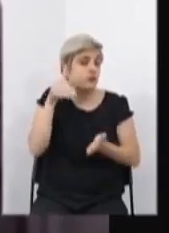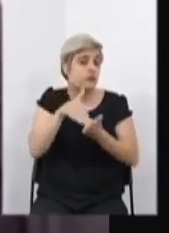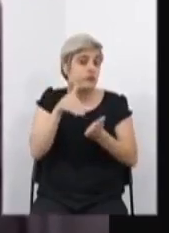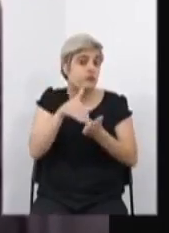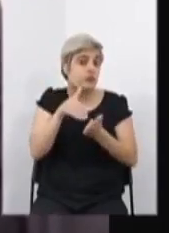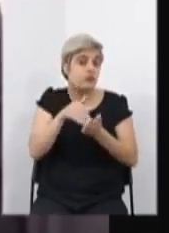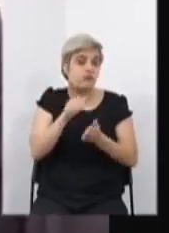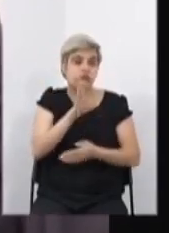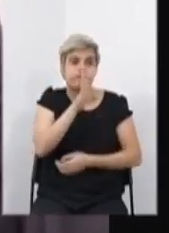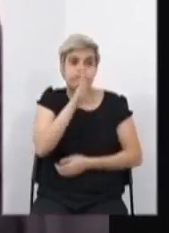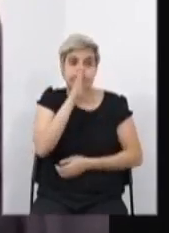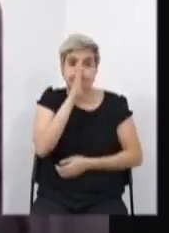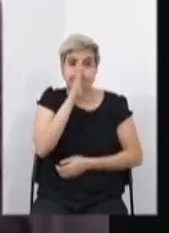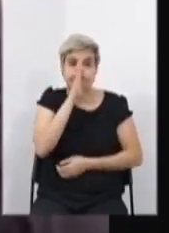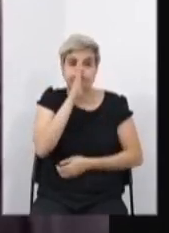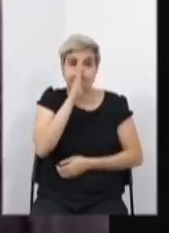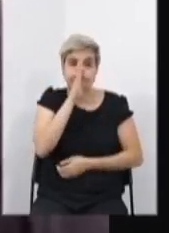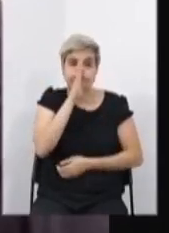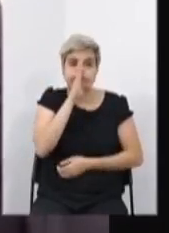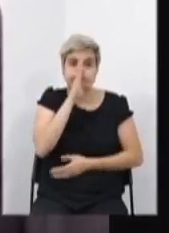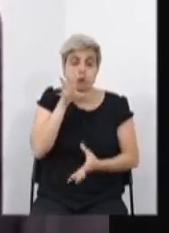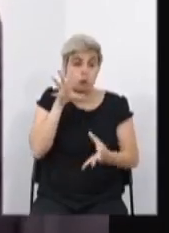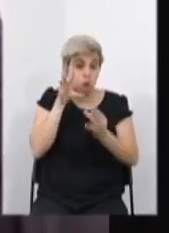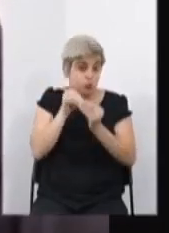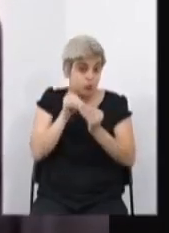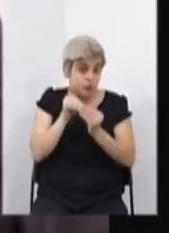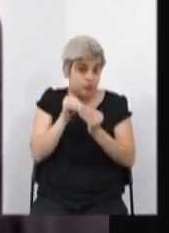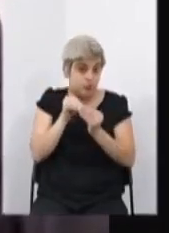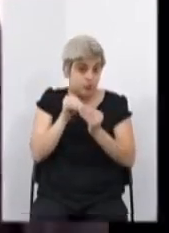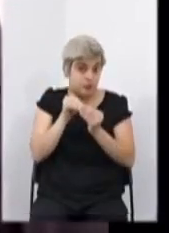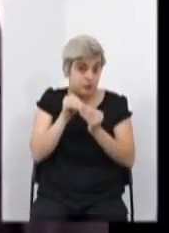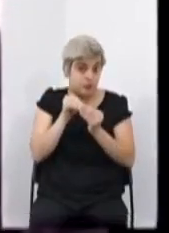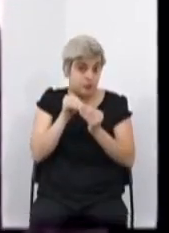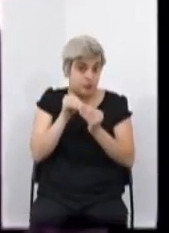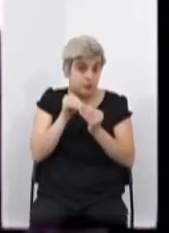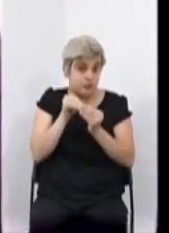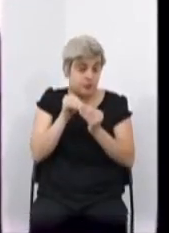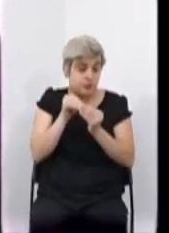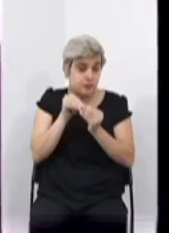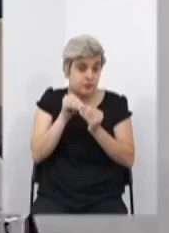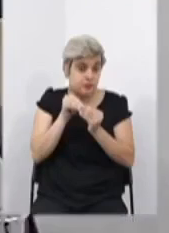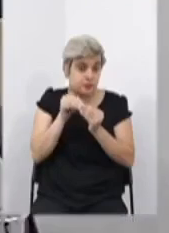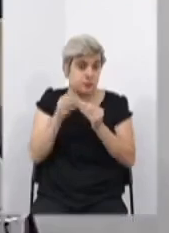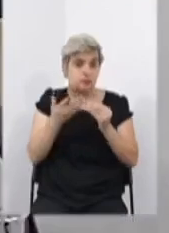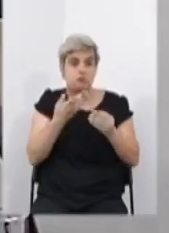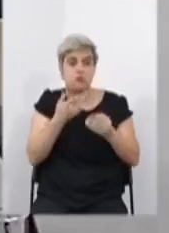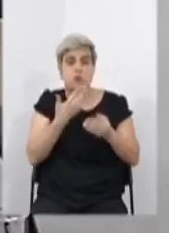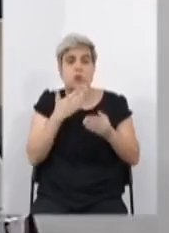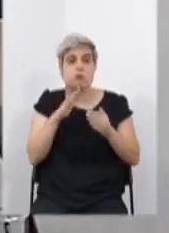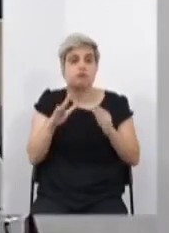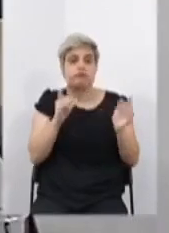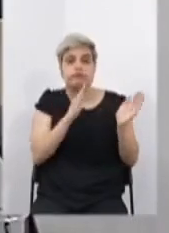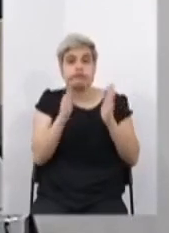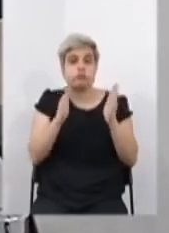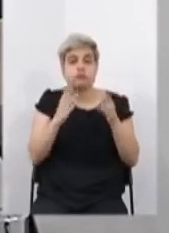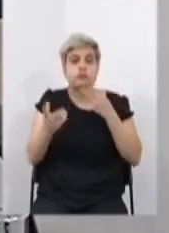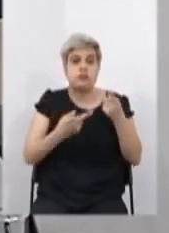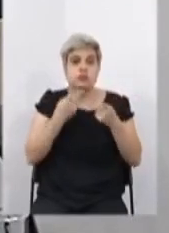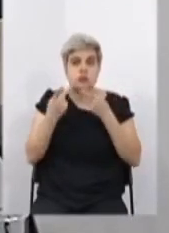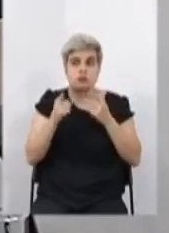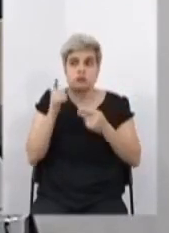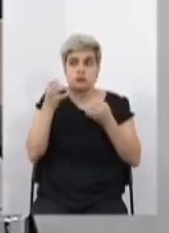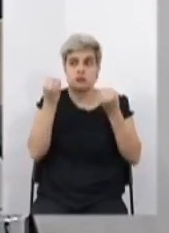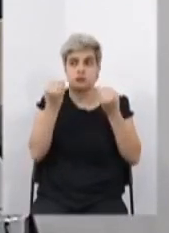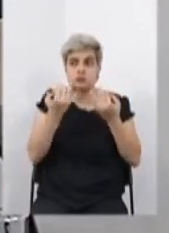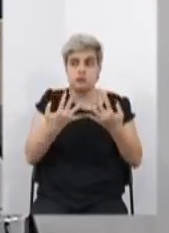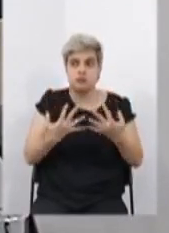ficou mudo. O senhor quer concluir? Sim, vocês ouviram até que parte? Até a hora que o senhor ia contar